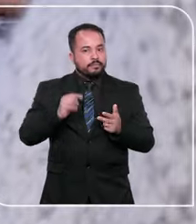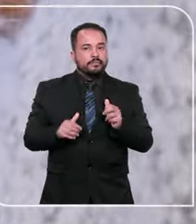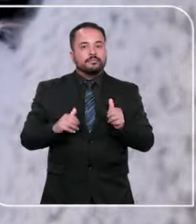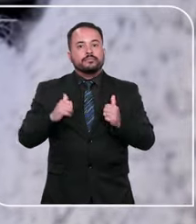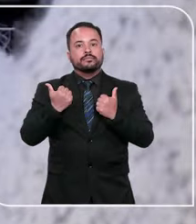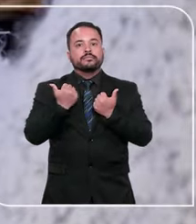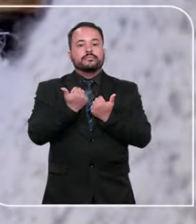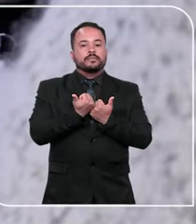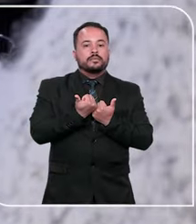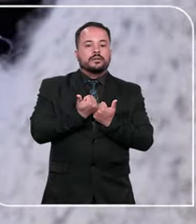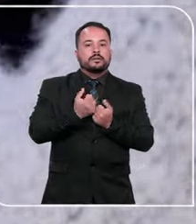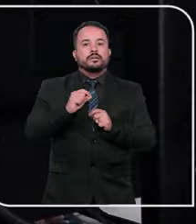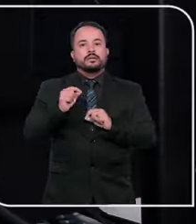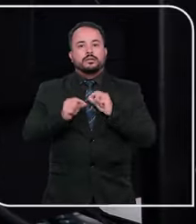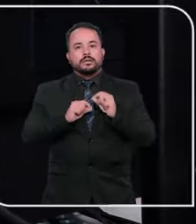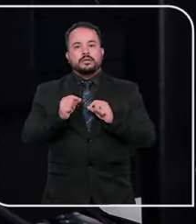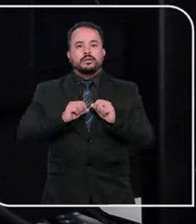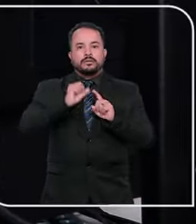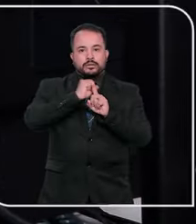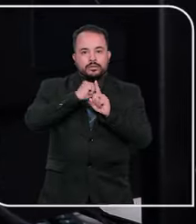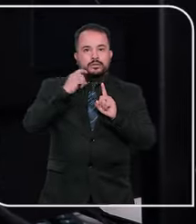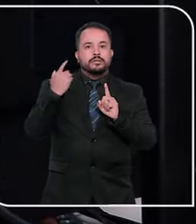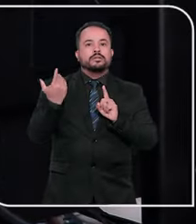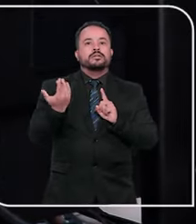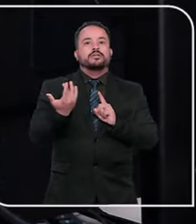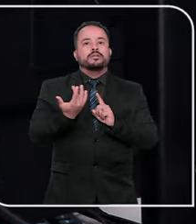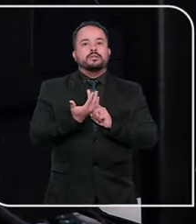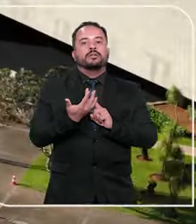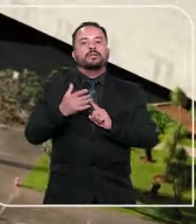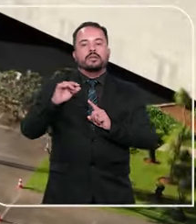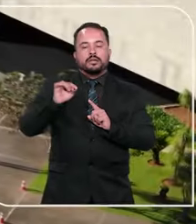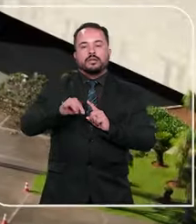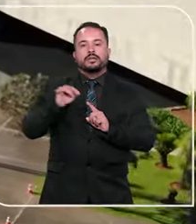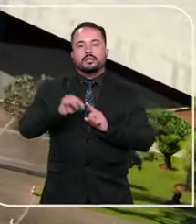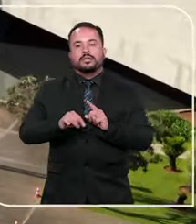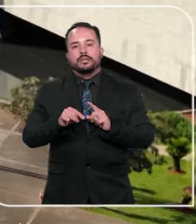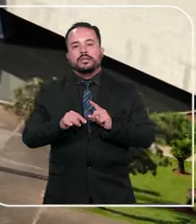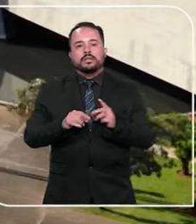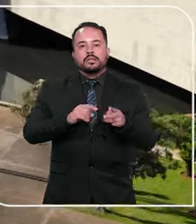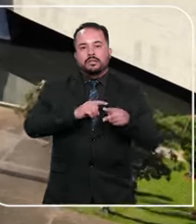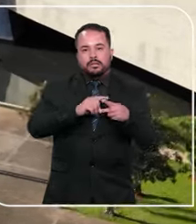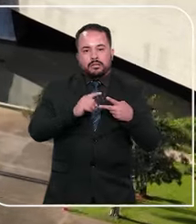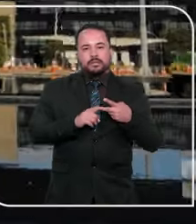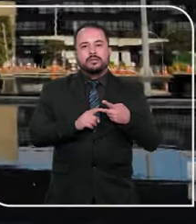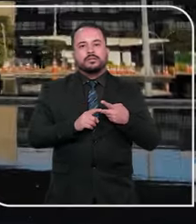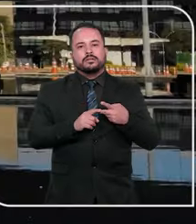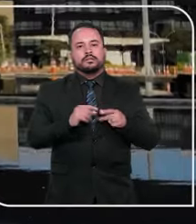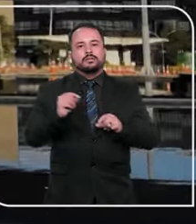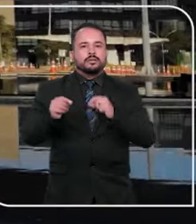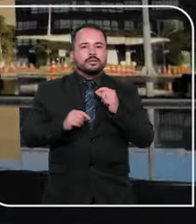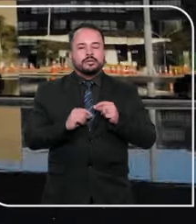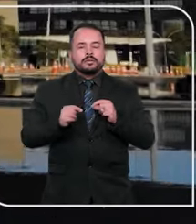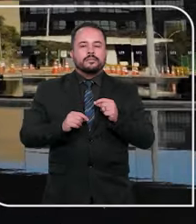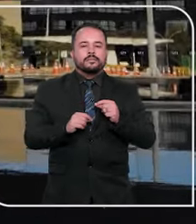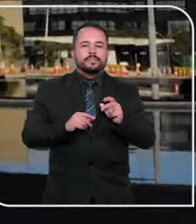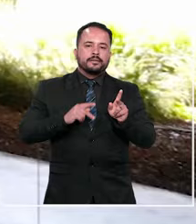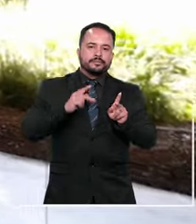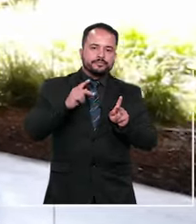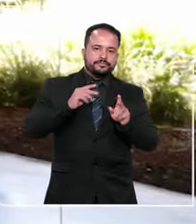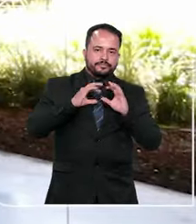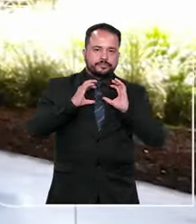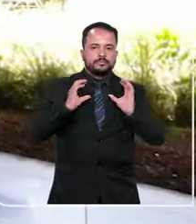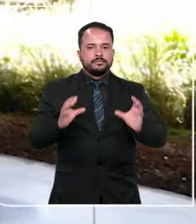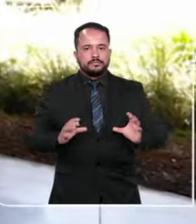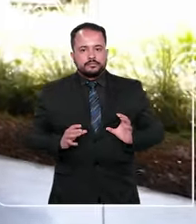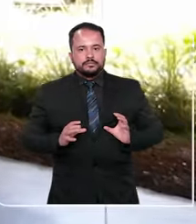eficiência e imparcialidade na escuta ativa da sociedade que a ouvidoria do STJ há duas décadas amplia